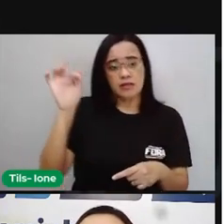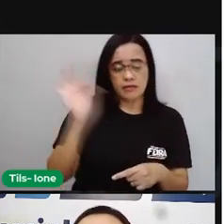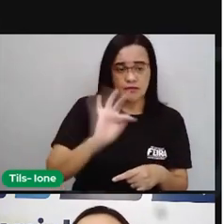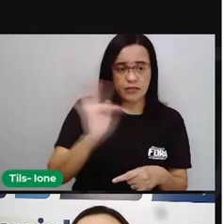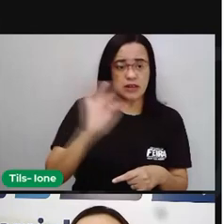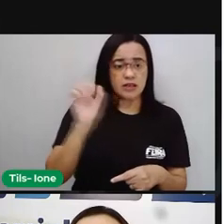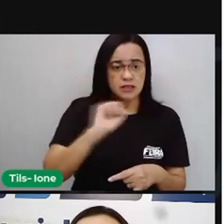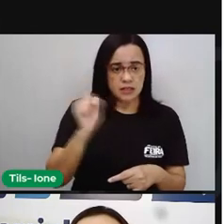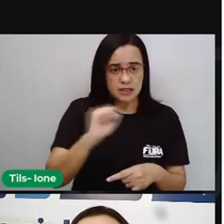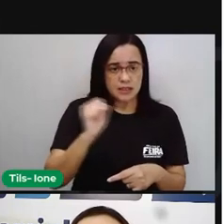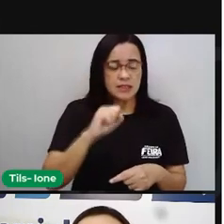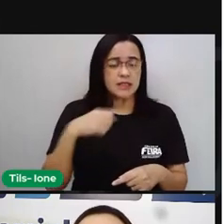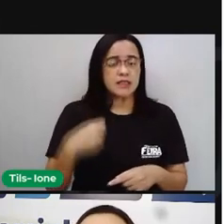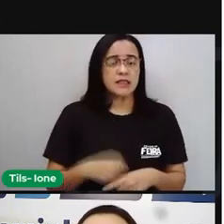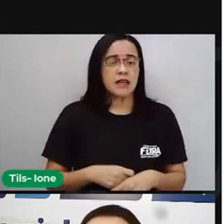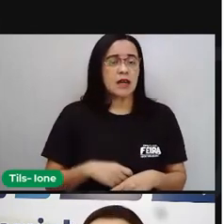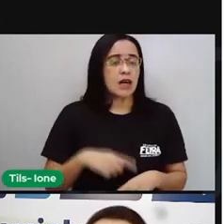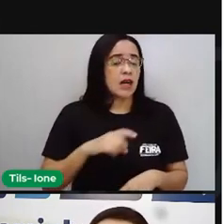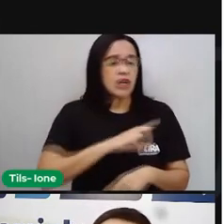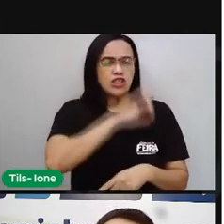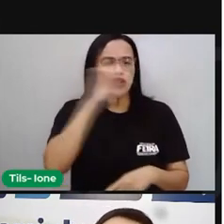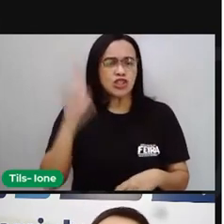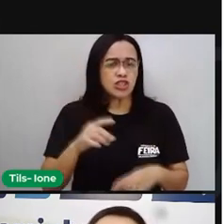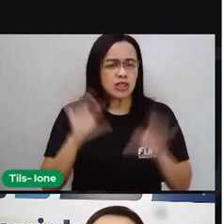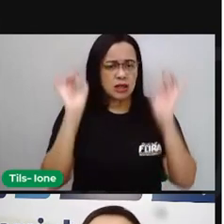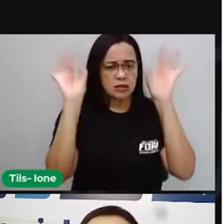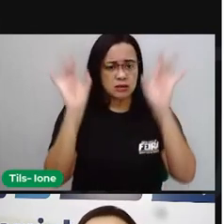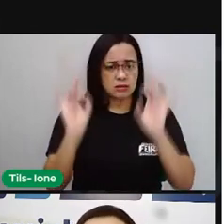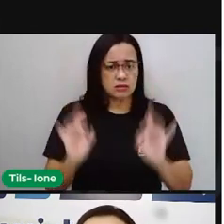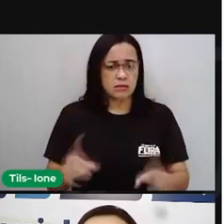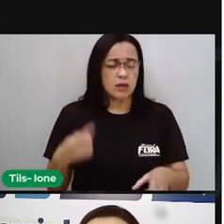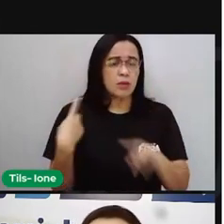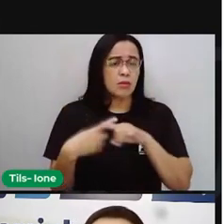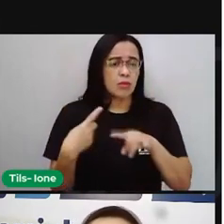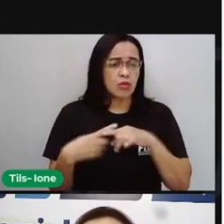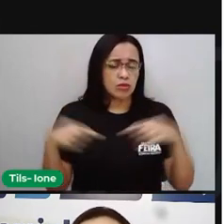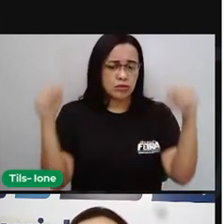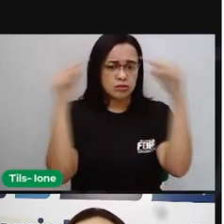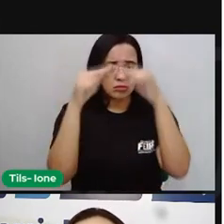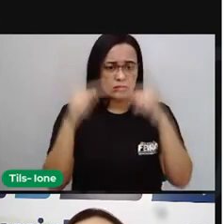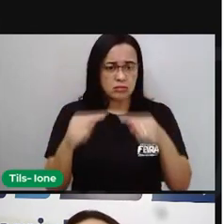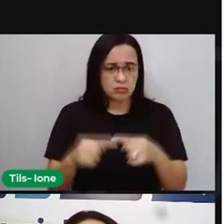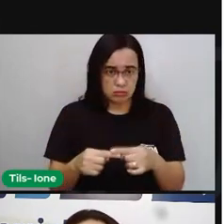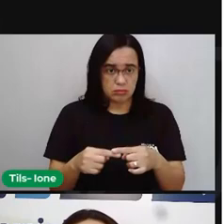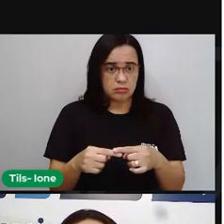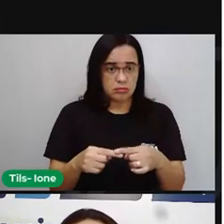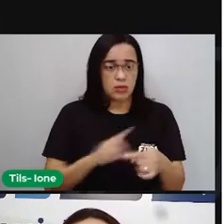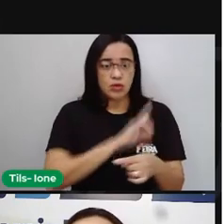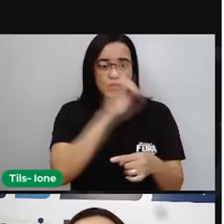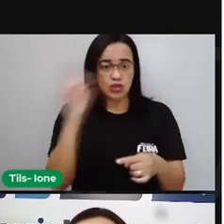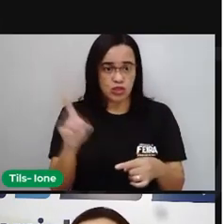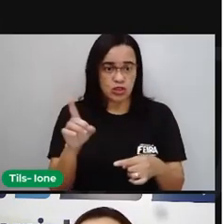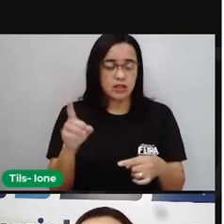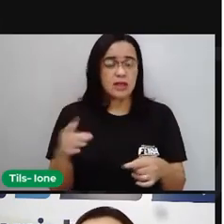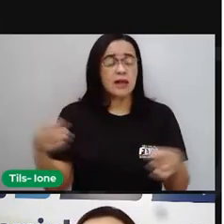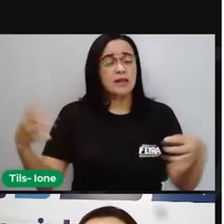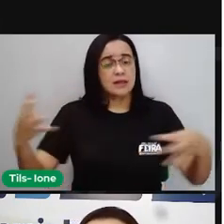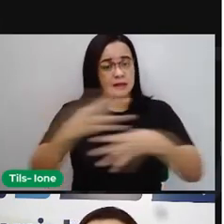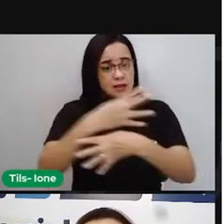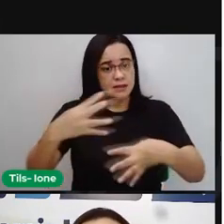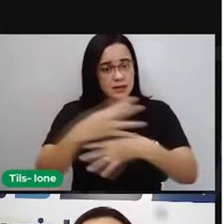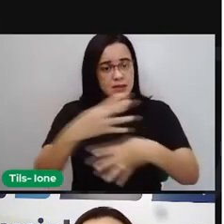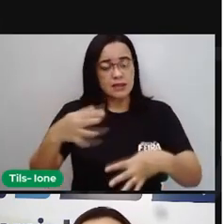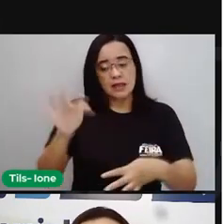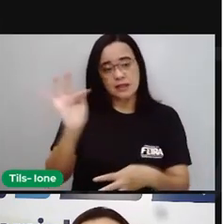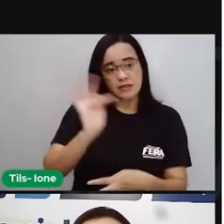ganha aí um momento especial por também homenagear aí a origem da cidade, né? O próprio